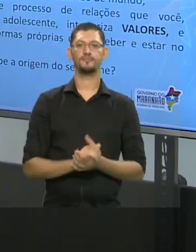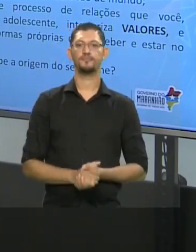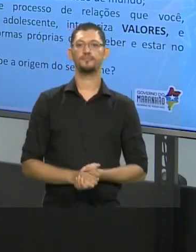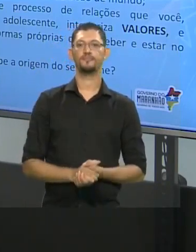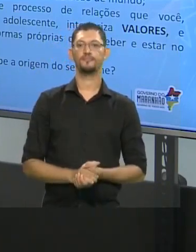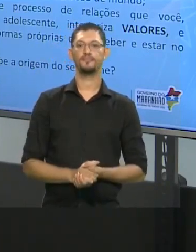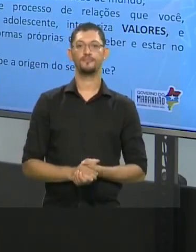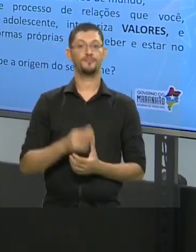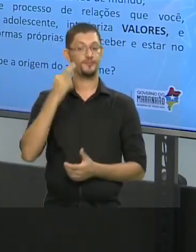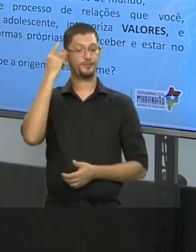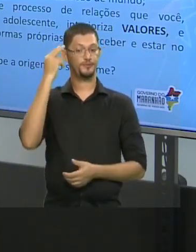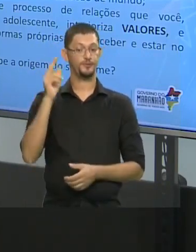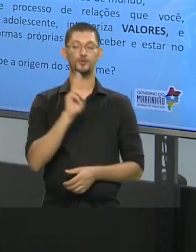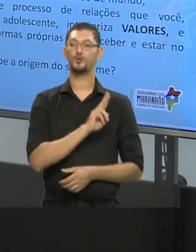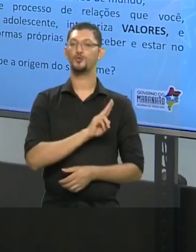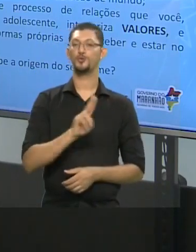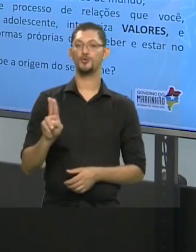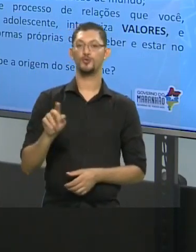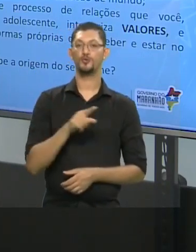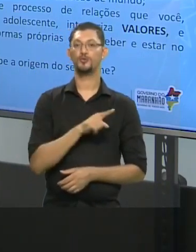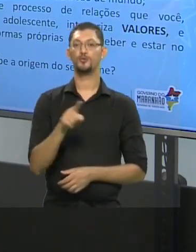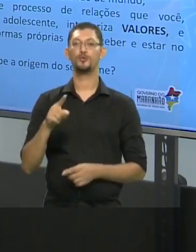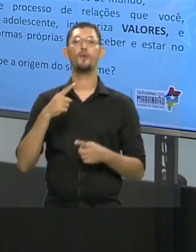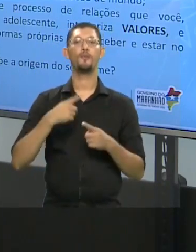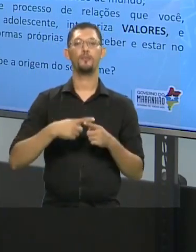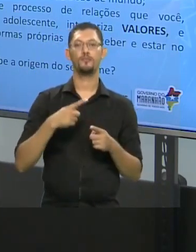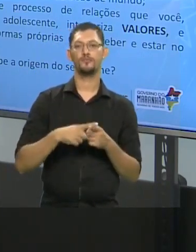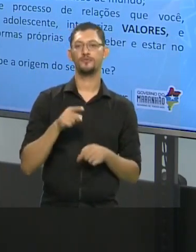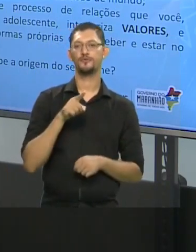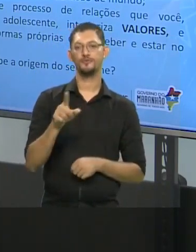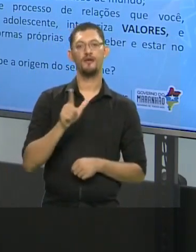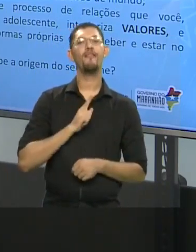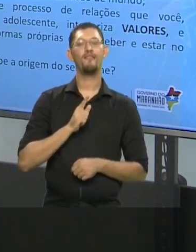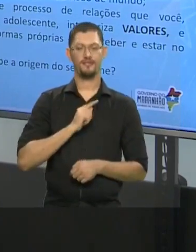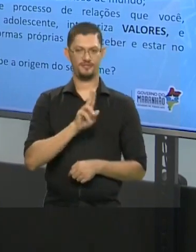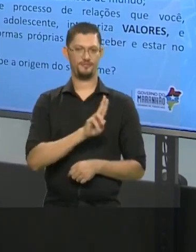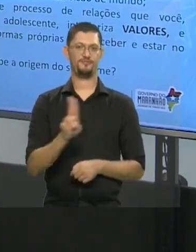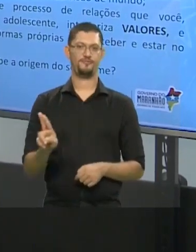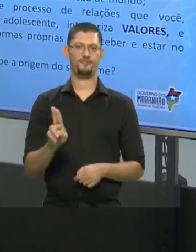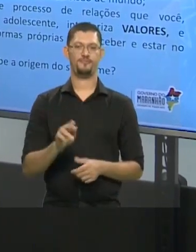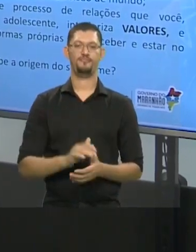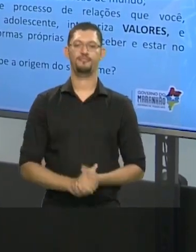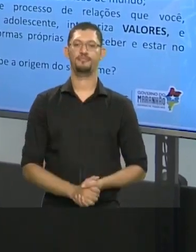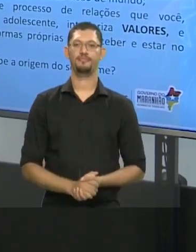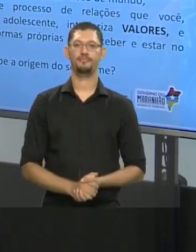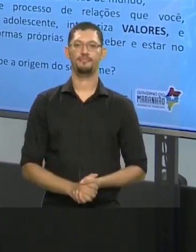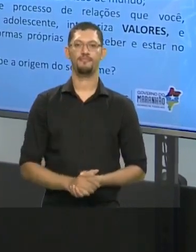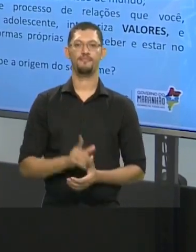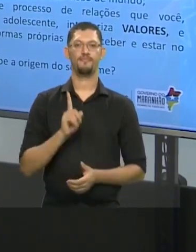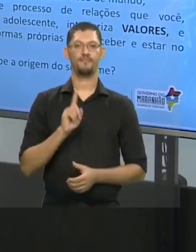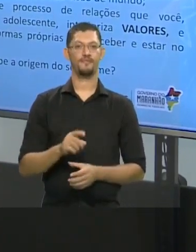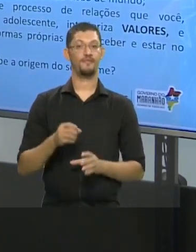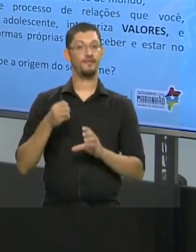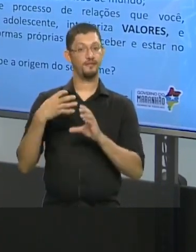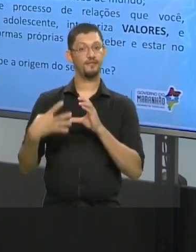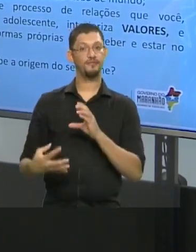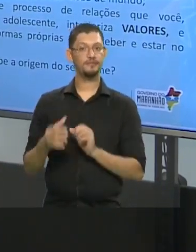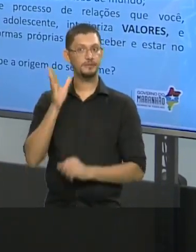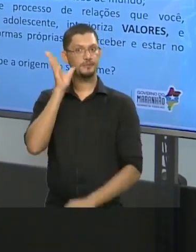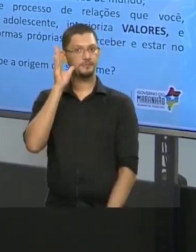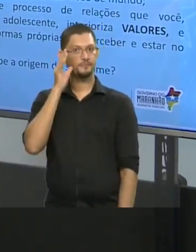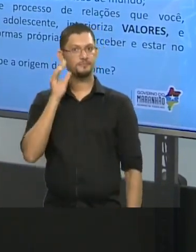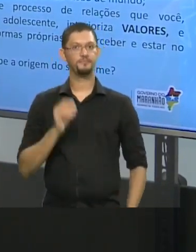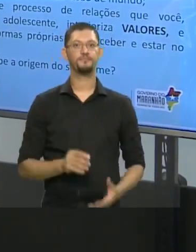do nome de vocês, de por que vocês receberam esse nome. É um aspecto curioso